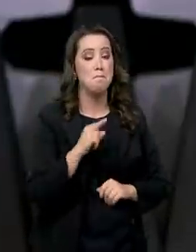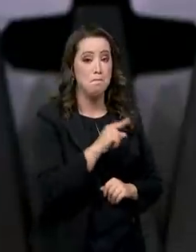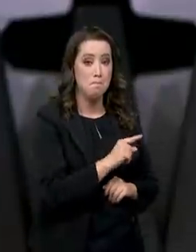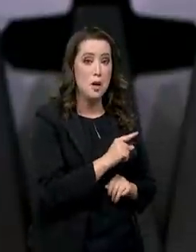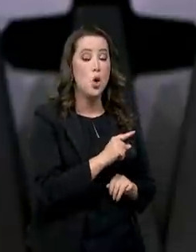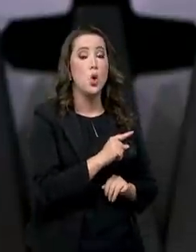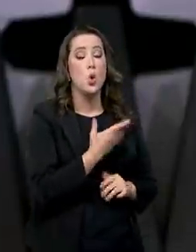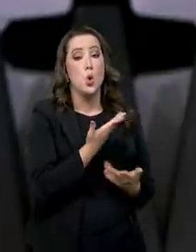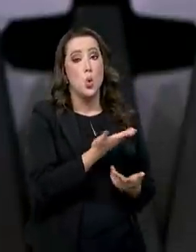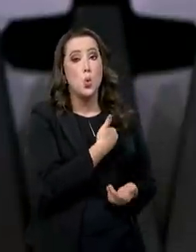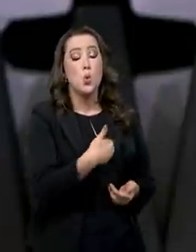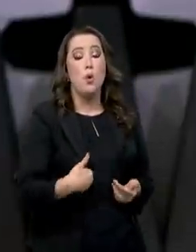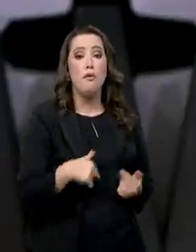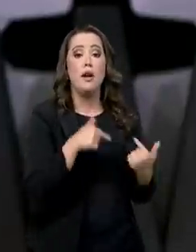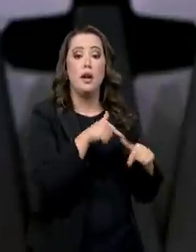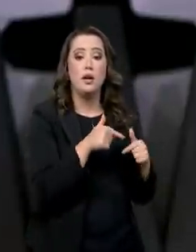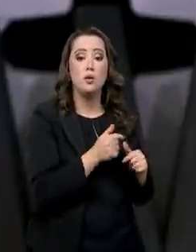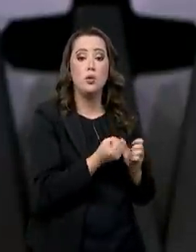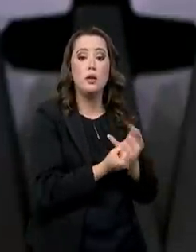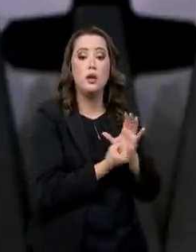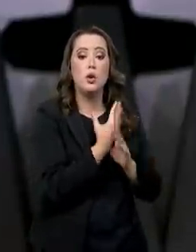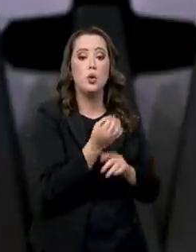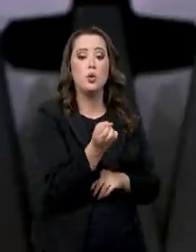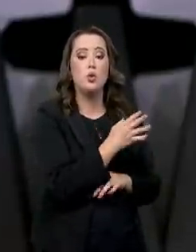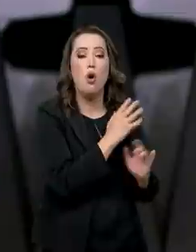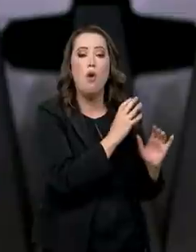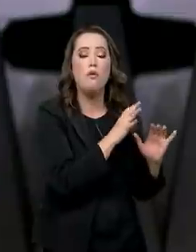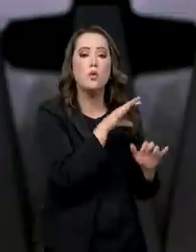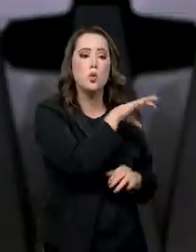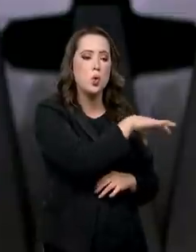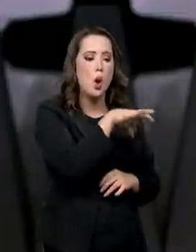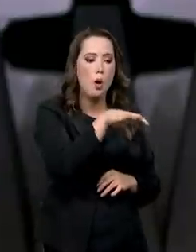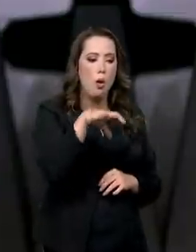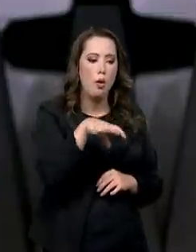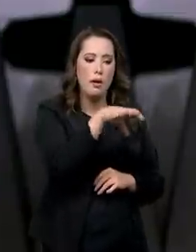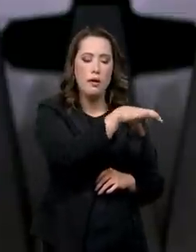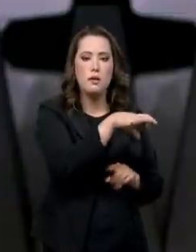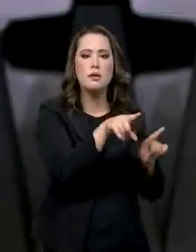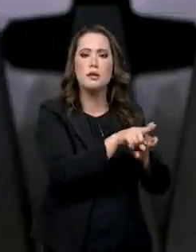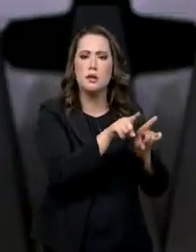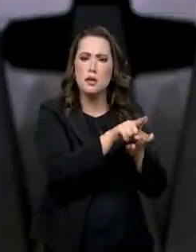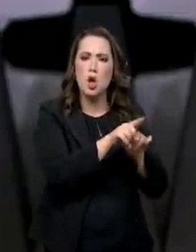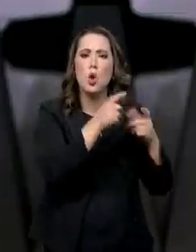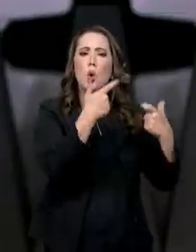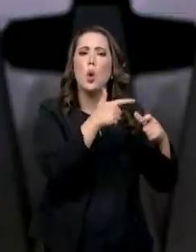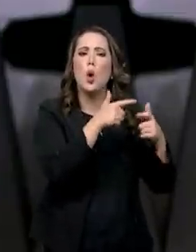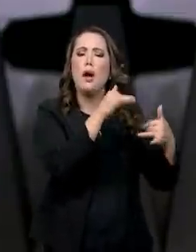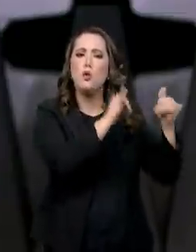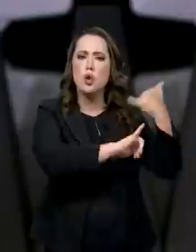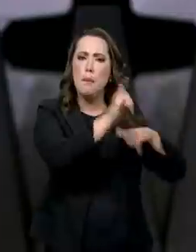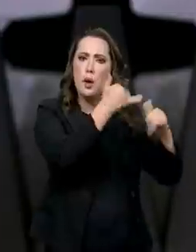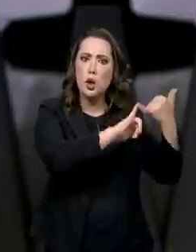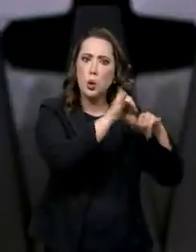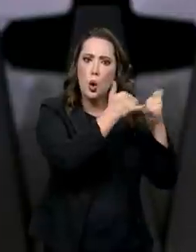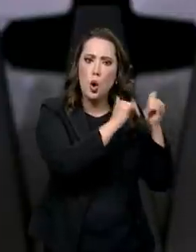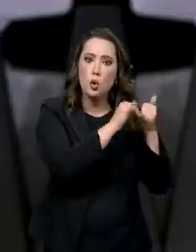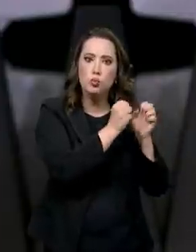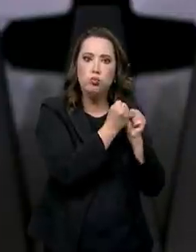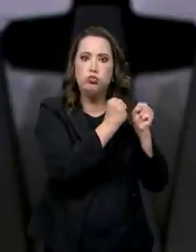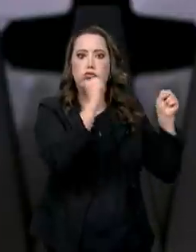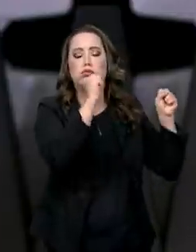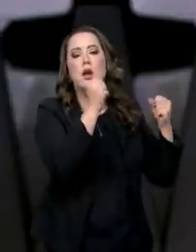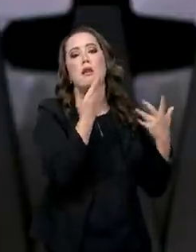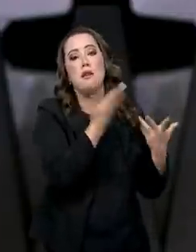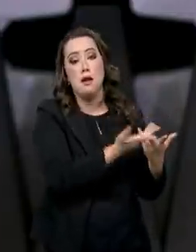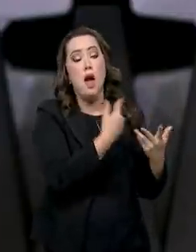Sirius, o maior acelerador de partículas de luz, se encontrou no mundo. O que esse super laboratório analisa e